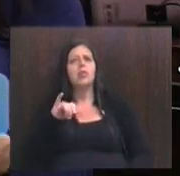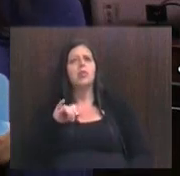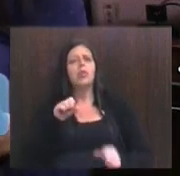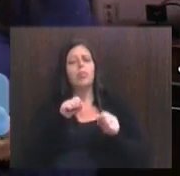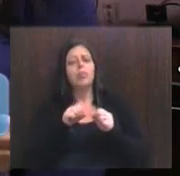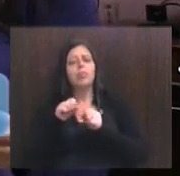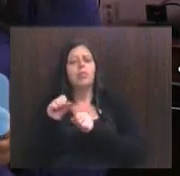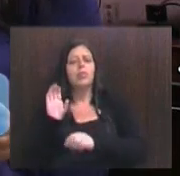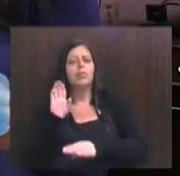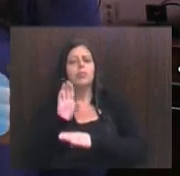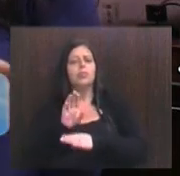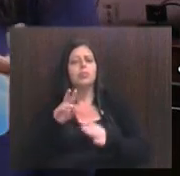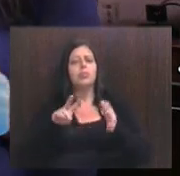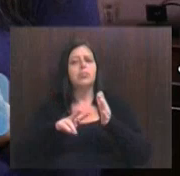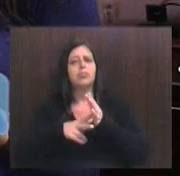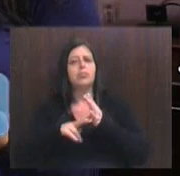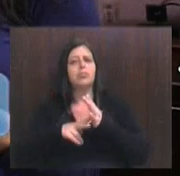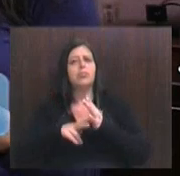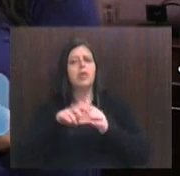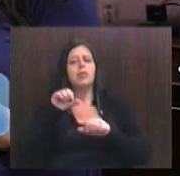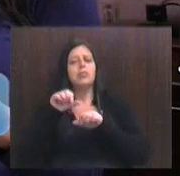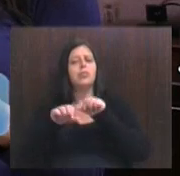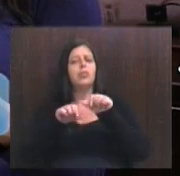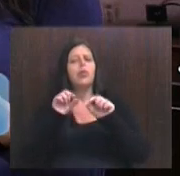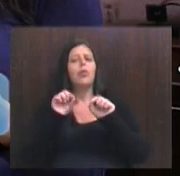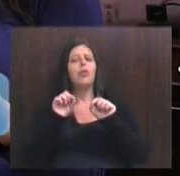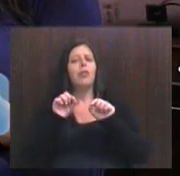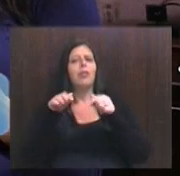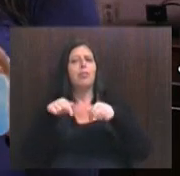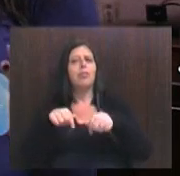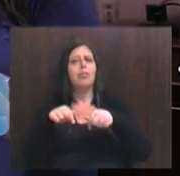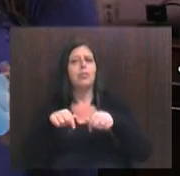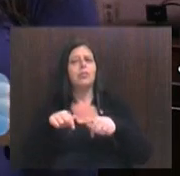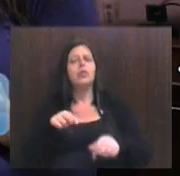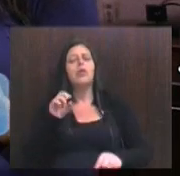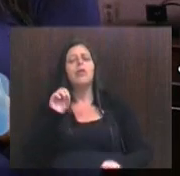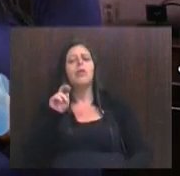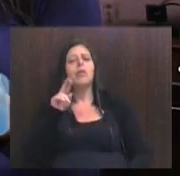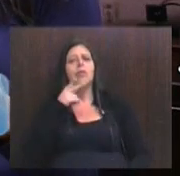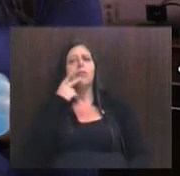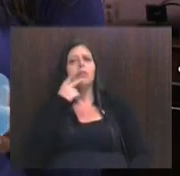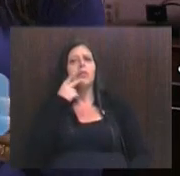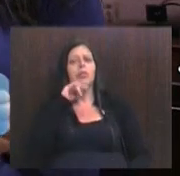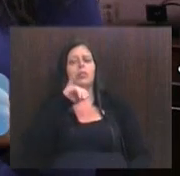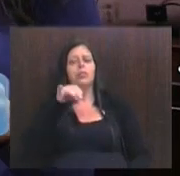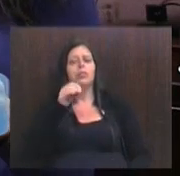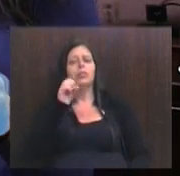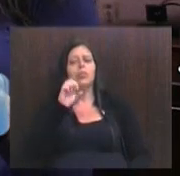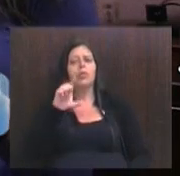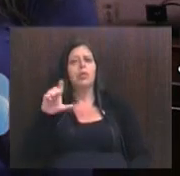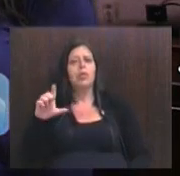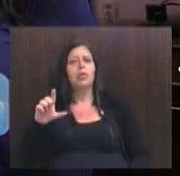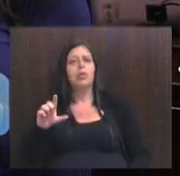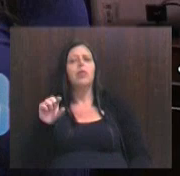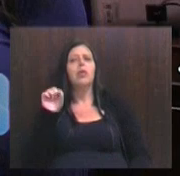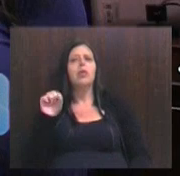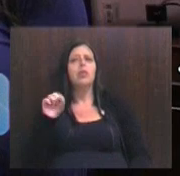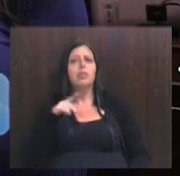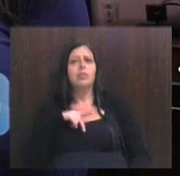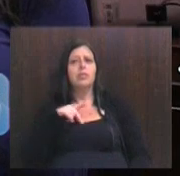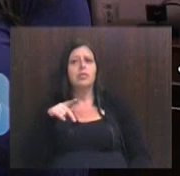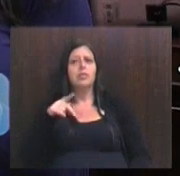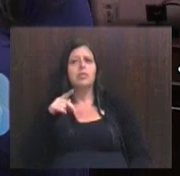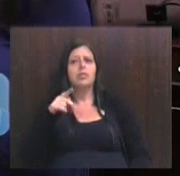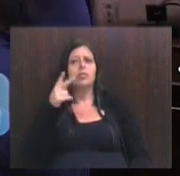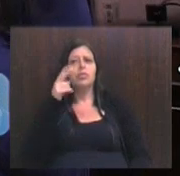puderam ajudar o sindicato a se tornar o que é hoje. Vou citar o Joel Fischmann, que presidiu o Senge